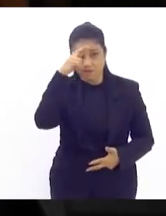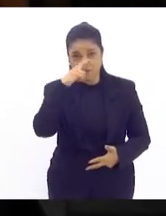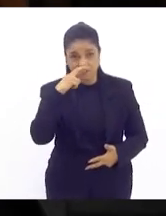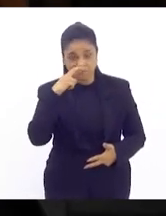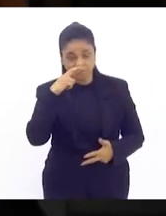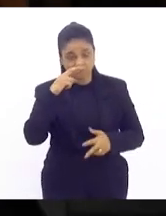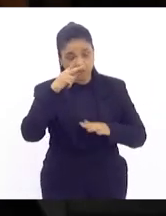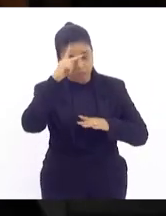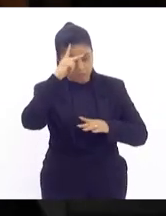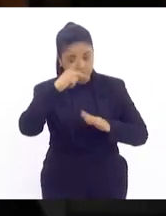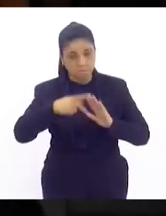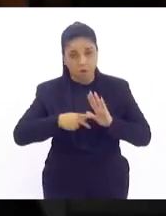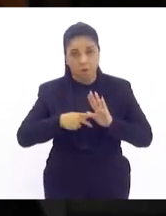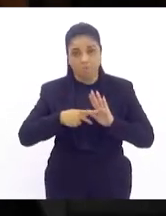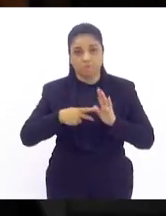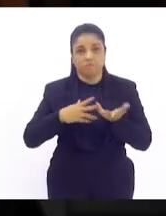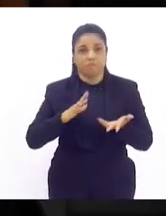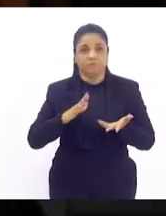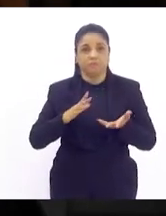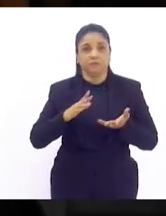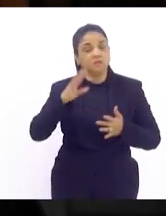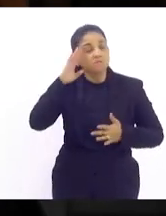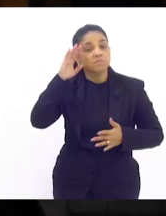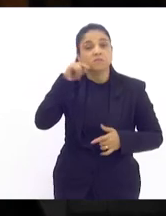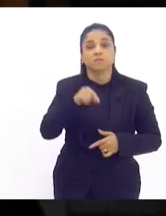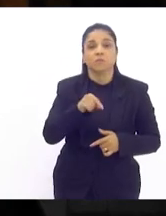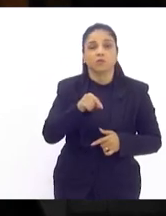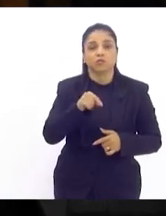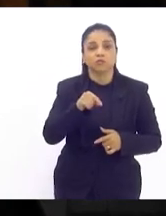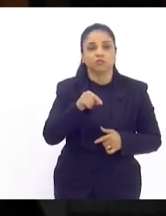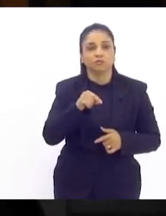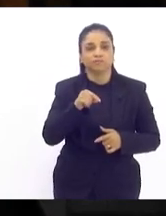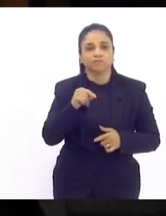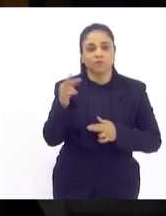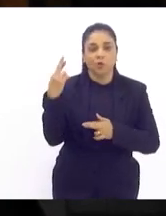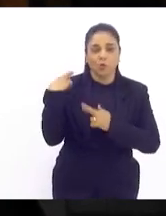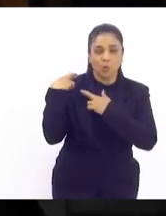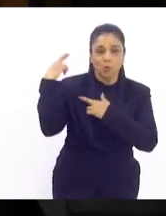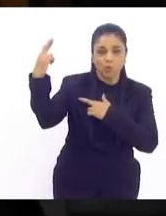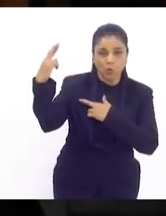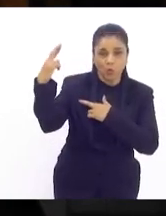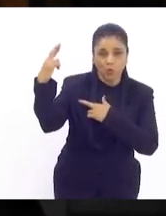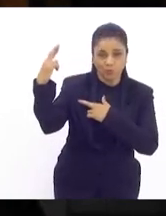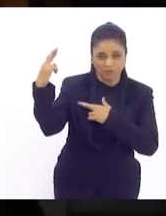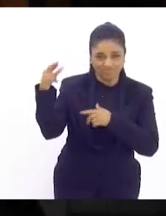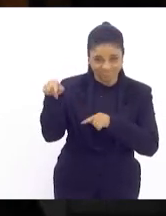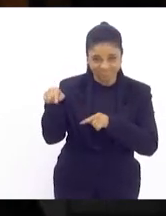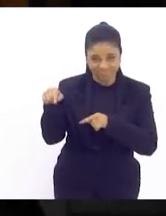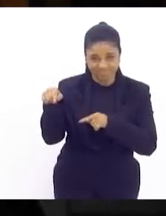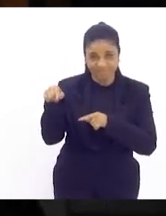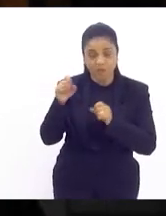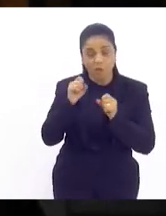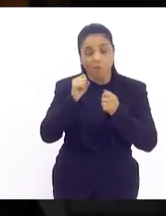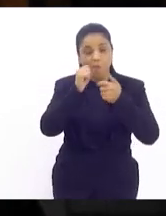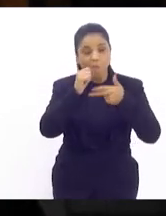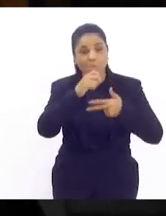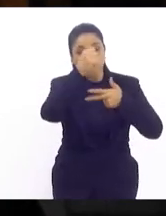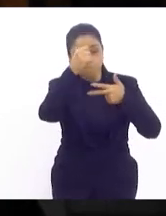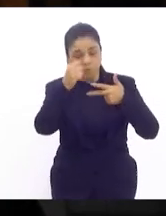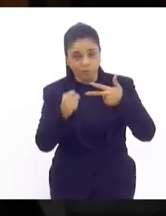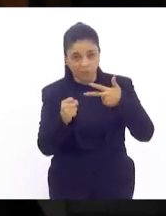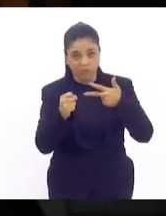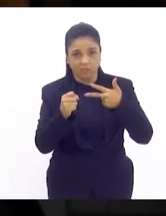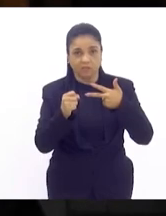e principalmente o dono da caneta do orçamento que é o poder executivo